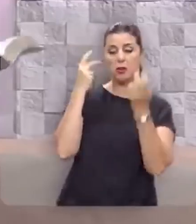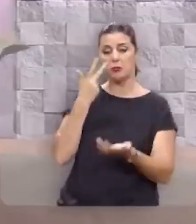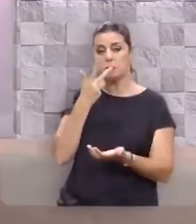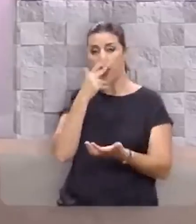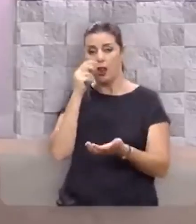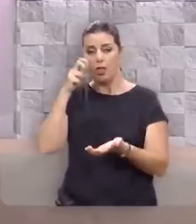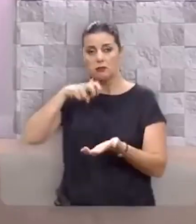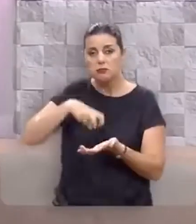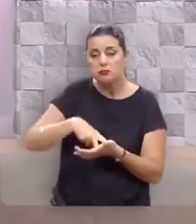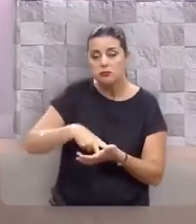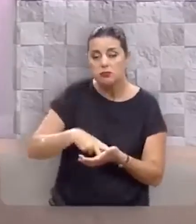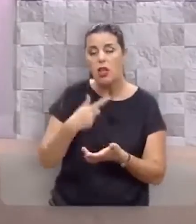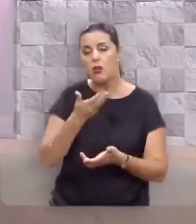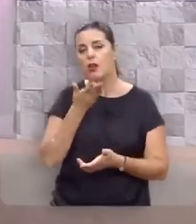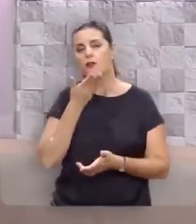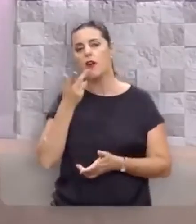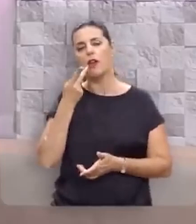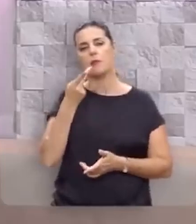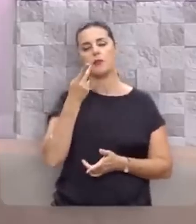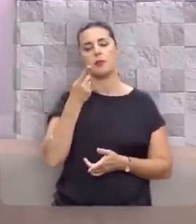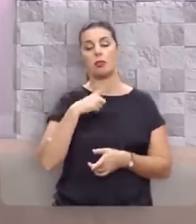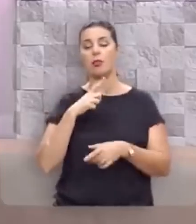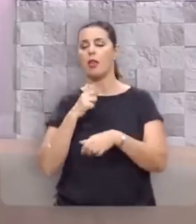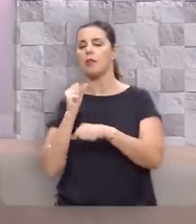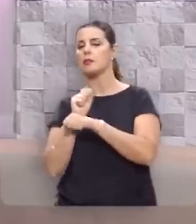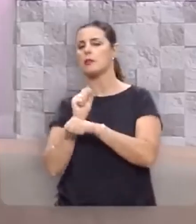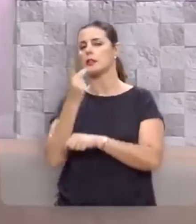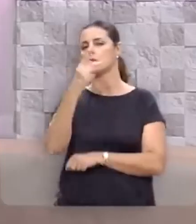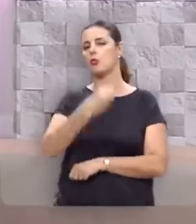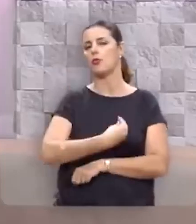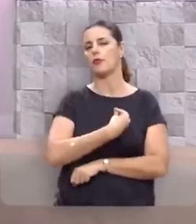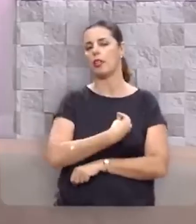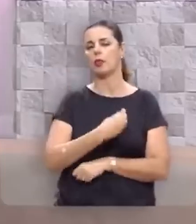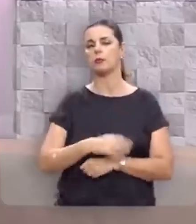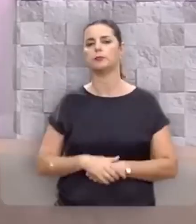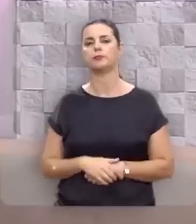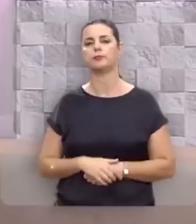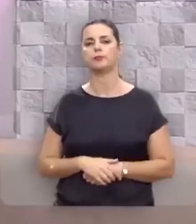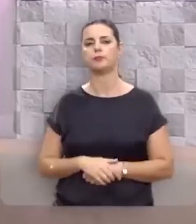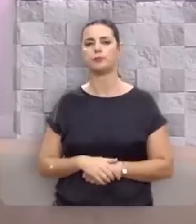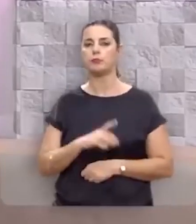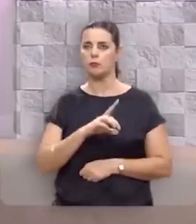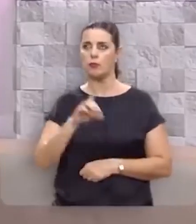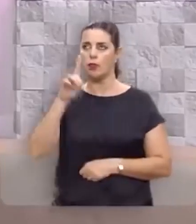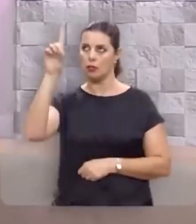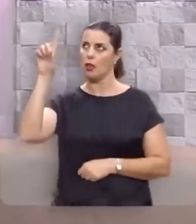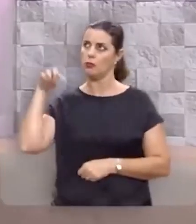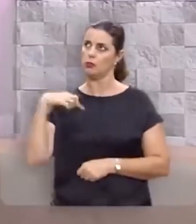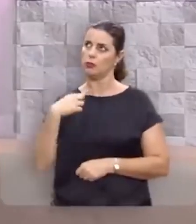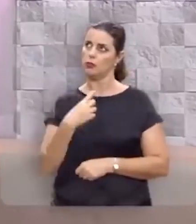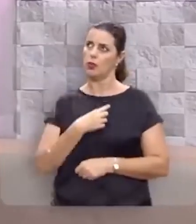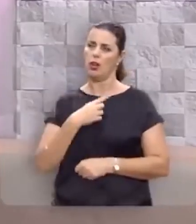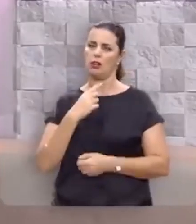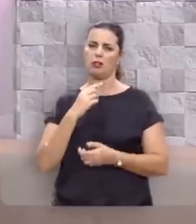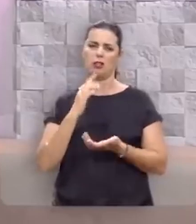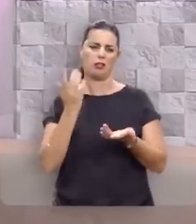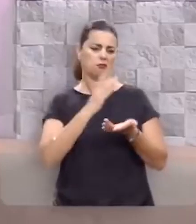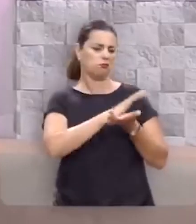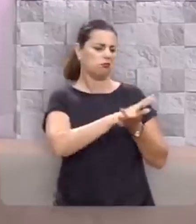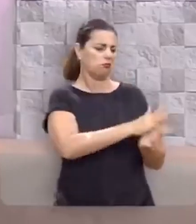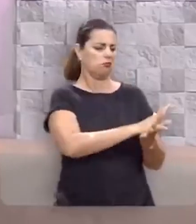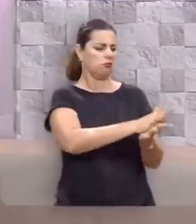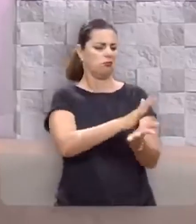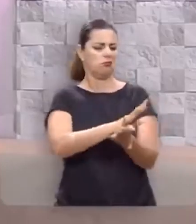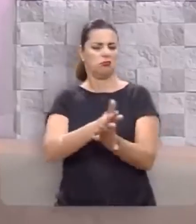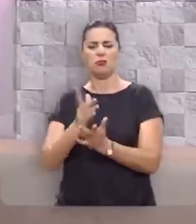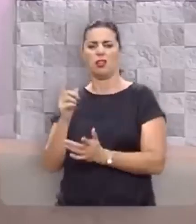prostrado, eu quero dizer para você que há esperança para a sua vida. Nosso Deus, Ele não esmaga a cana quebrada,